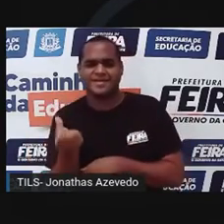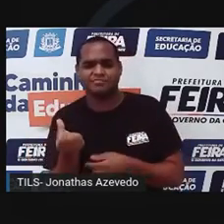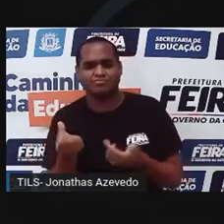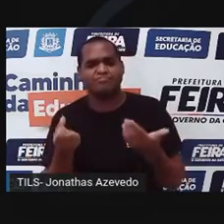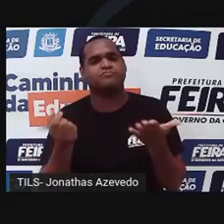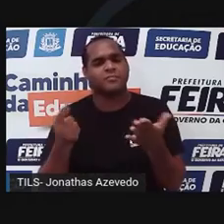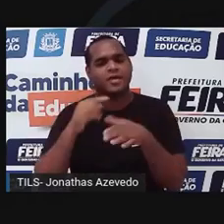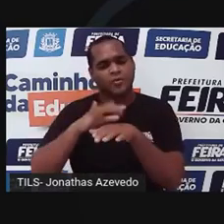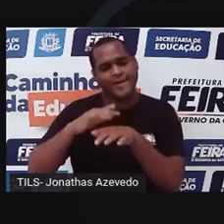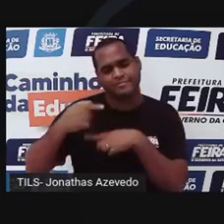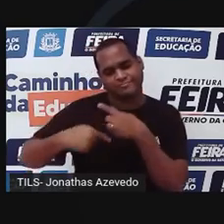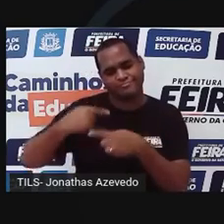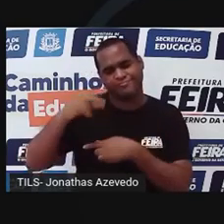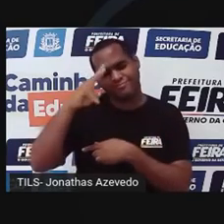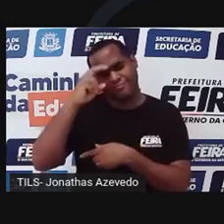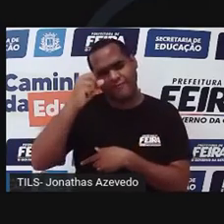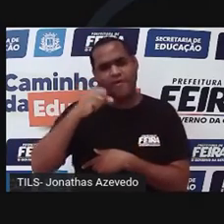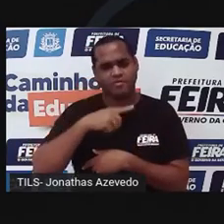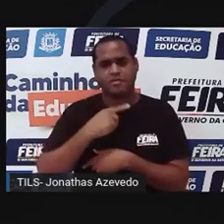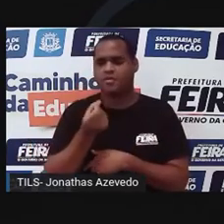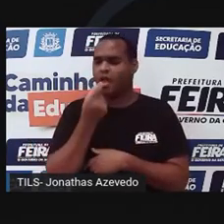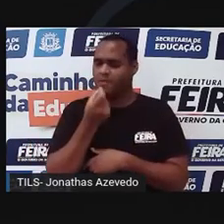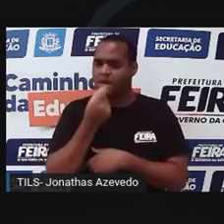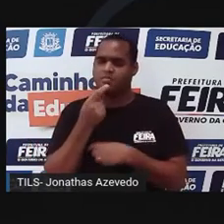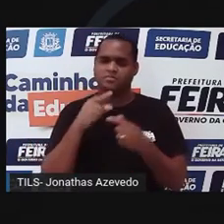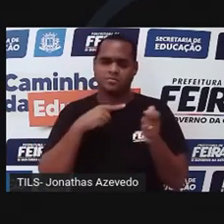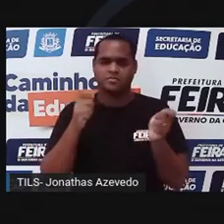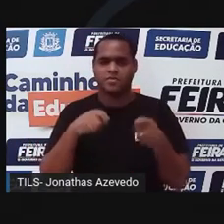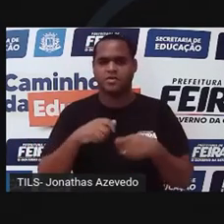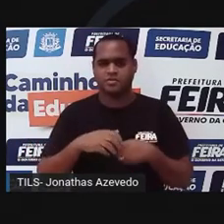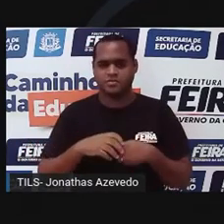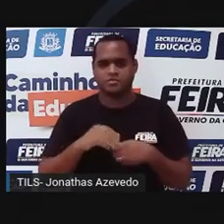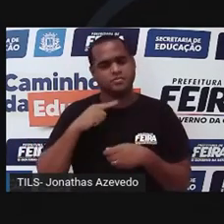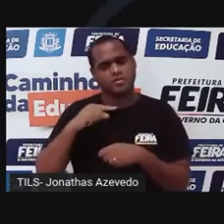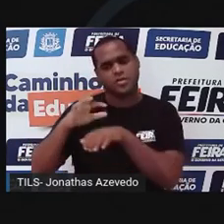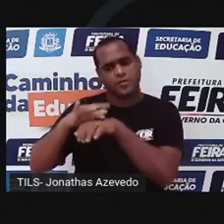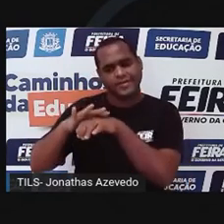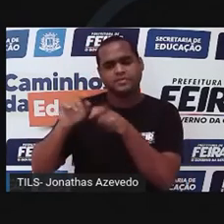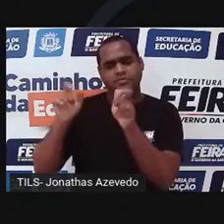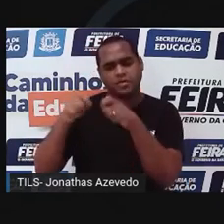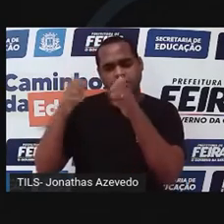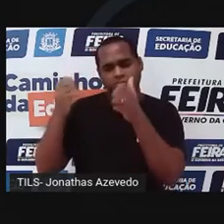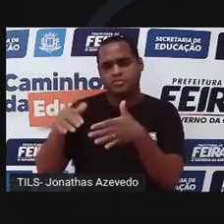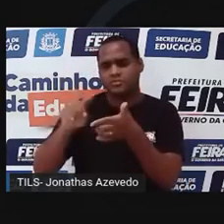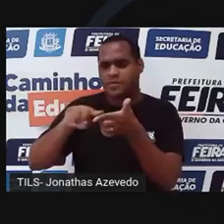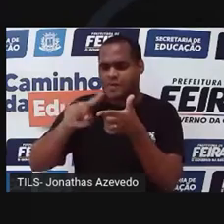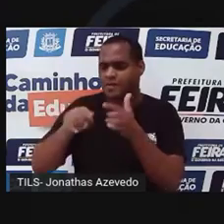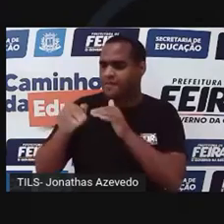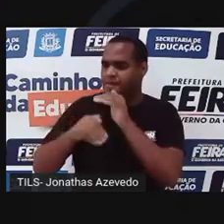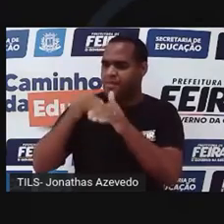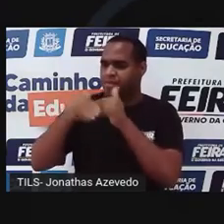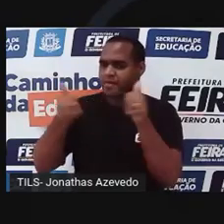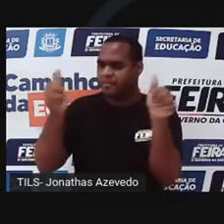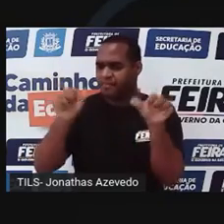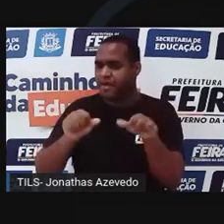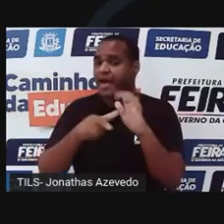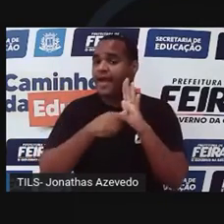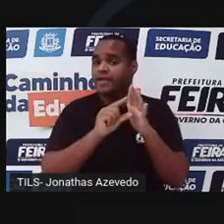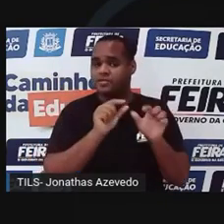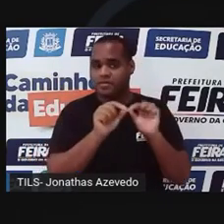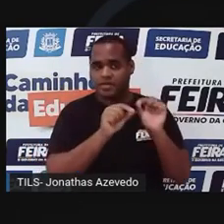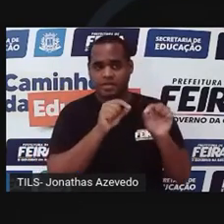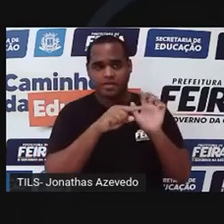uma doença genética grave, mas que tem remédio. A doença pode ser estagnada, então ela não mais progride, não mais piora. Quanto mais cedo o